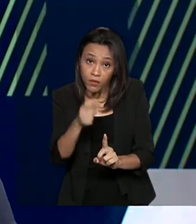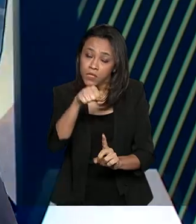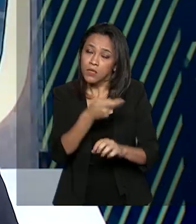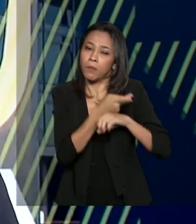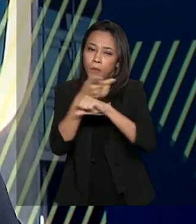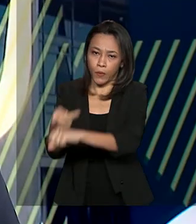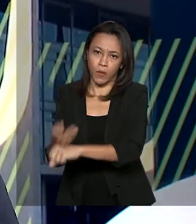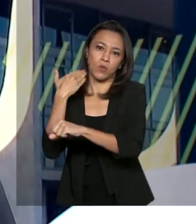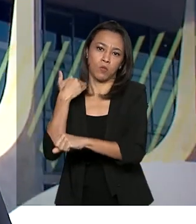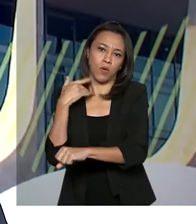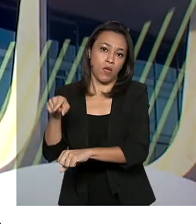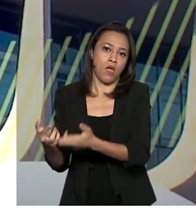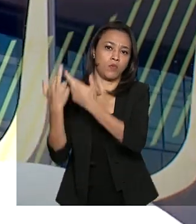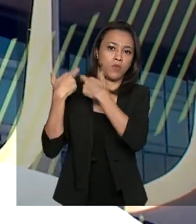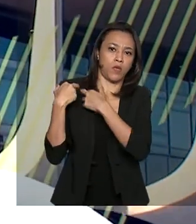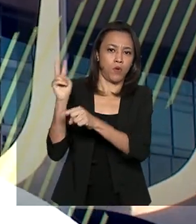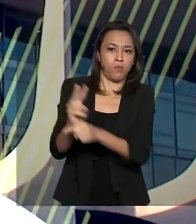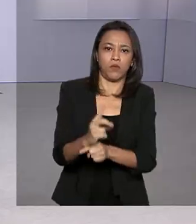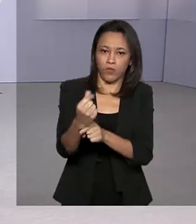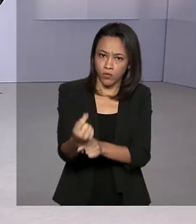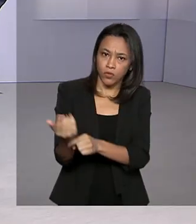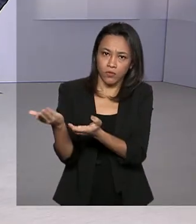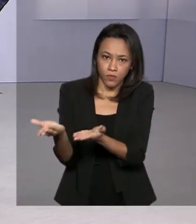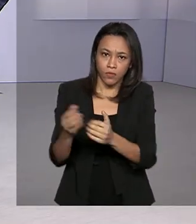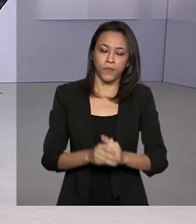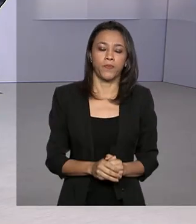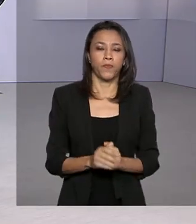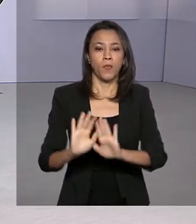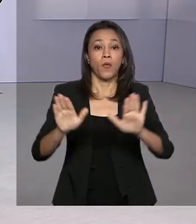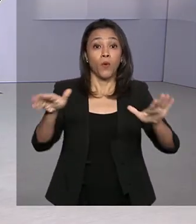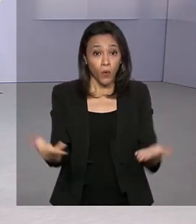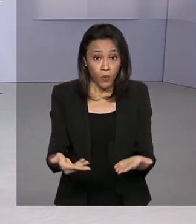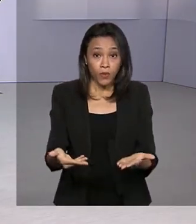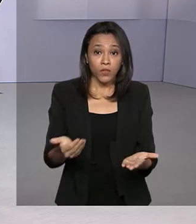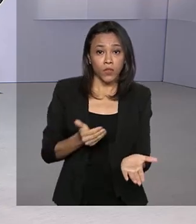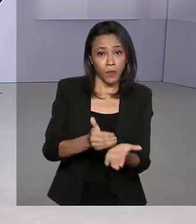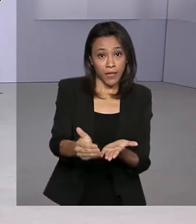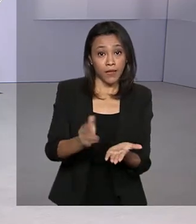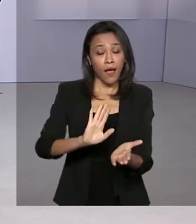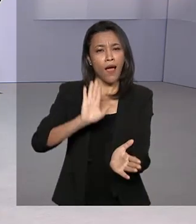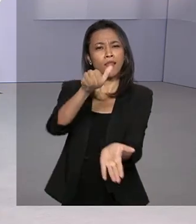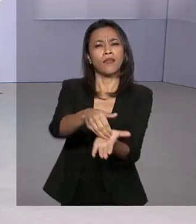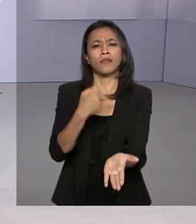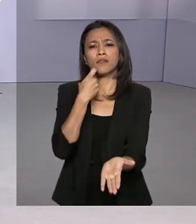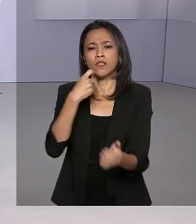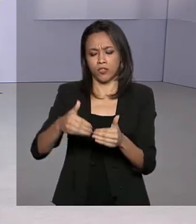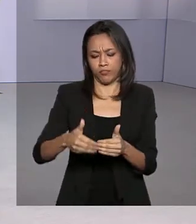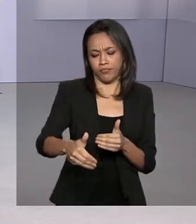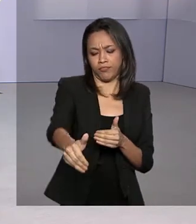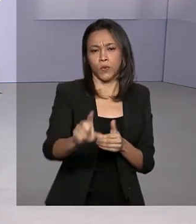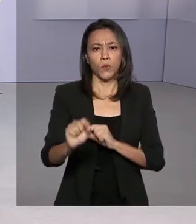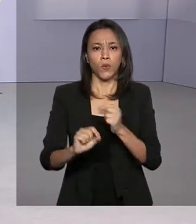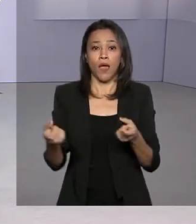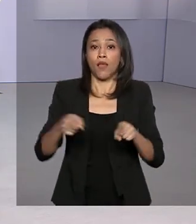bancos responsáveis pelos empréstimos. Começa hoje e vai até sexta-feira o período de adesão das